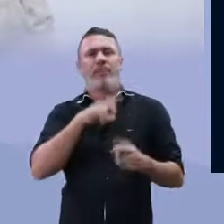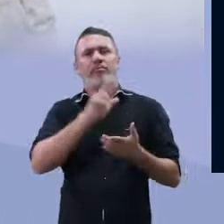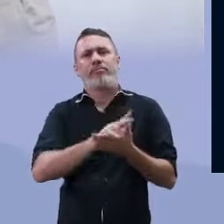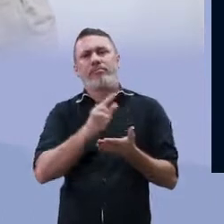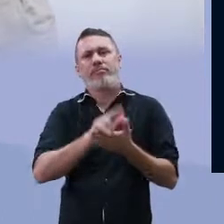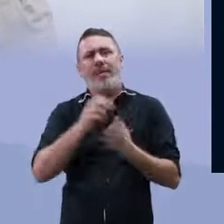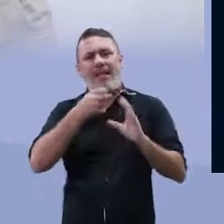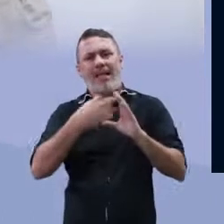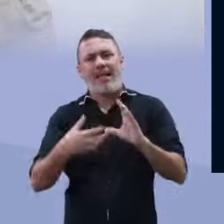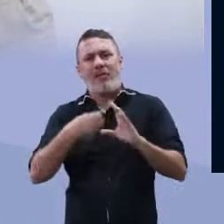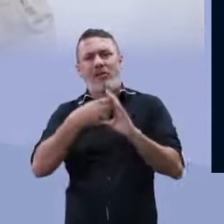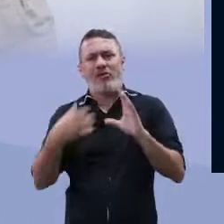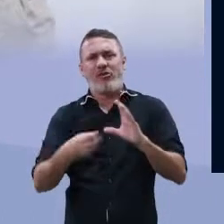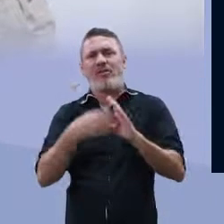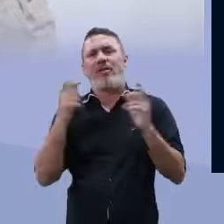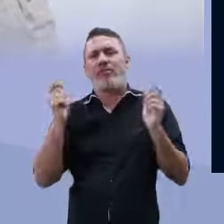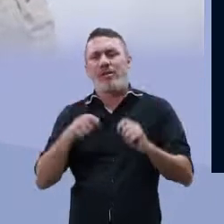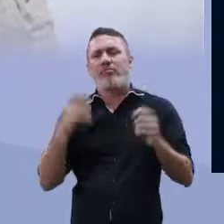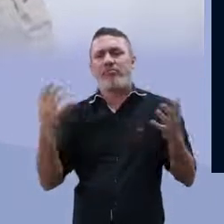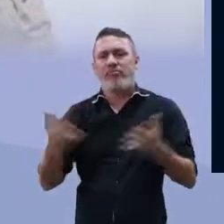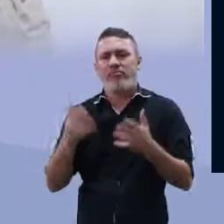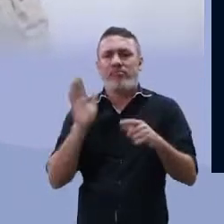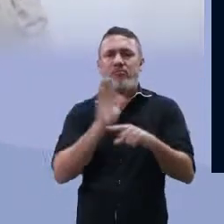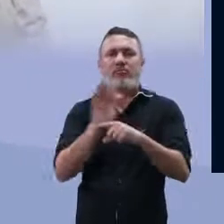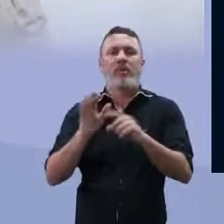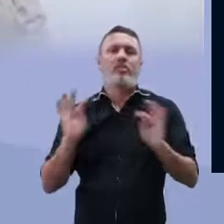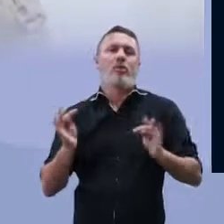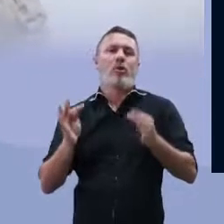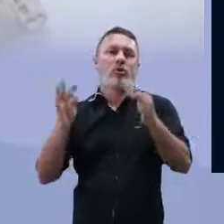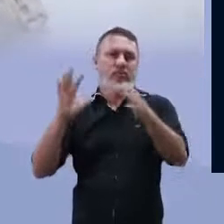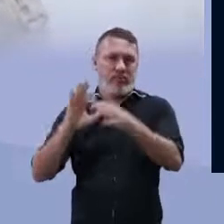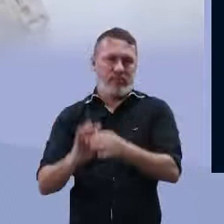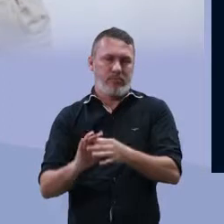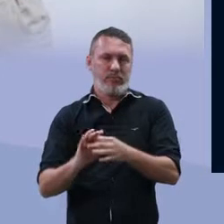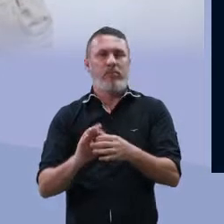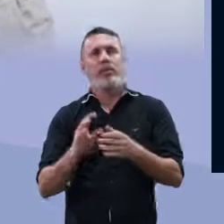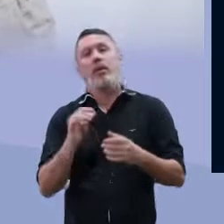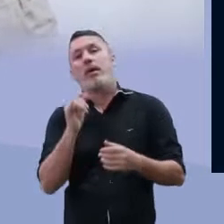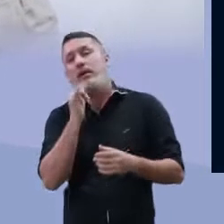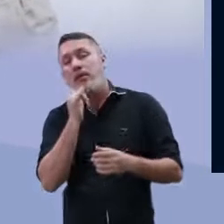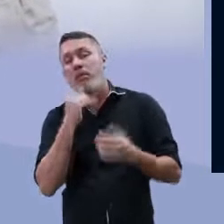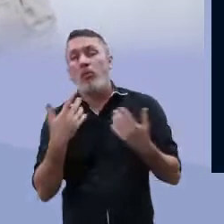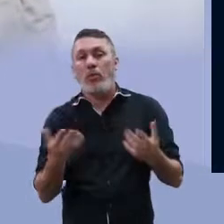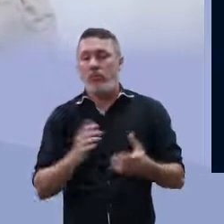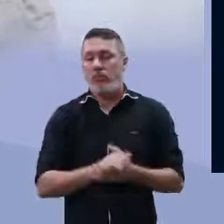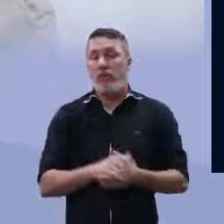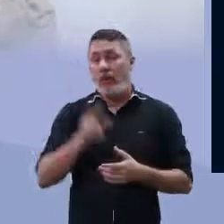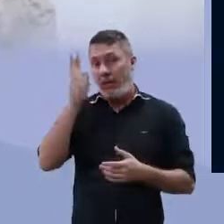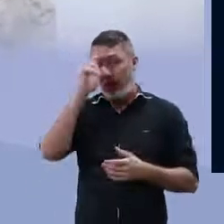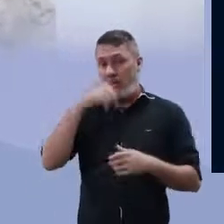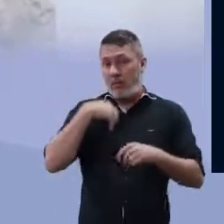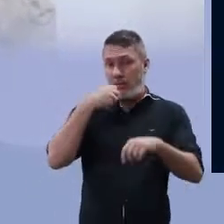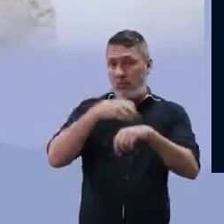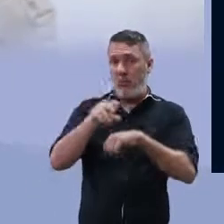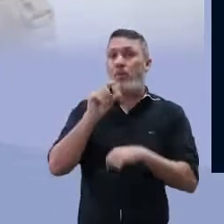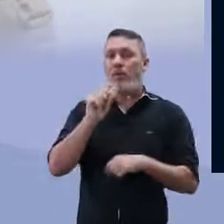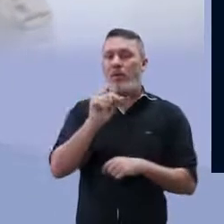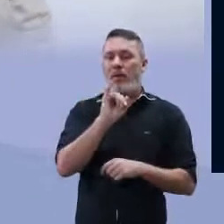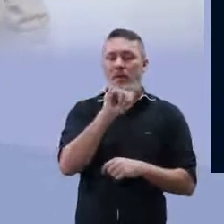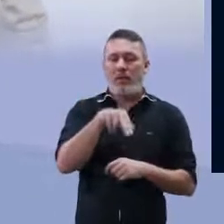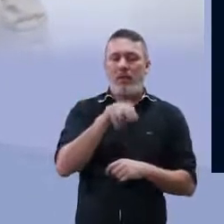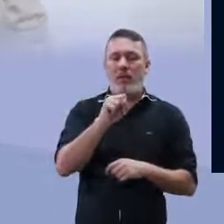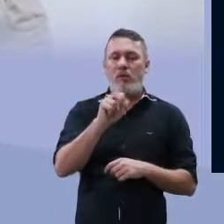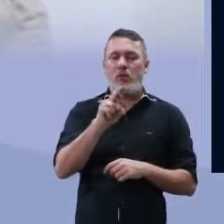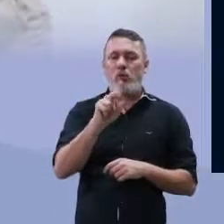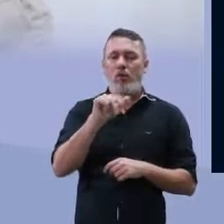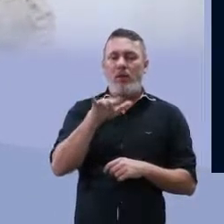nessa técnica, pois apresentam uma série de características propícias para essa tecnologia, como o...